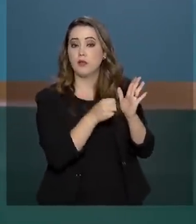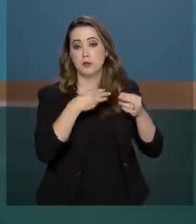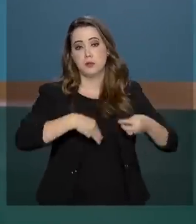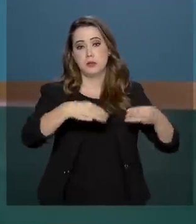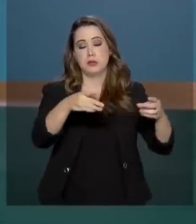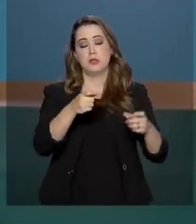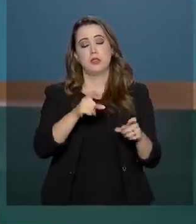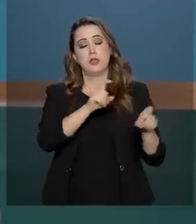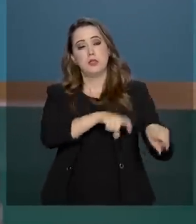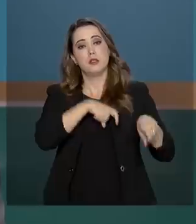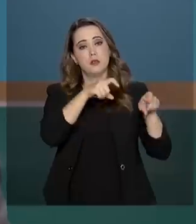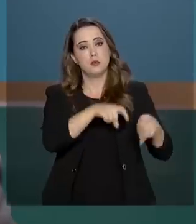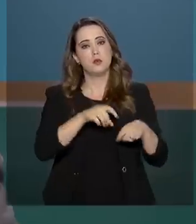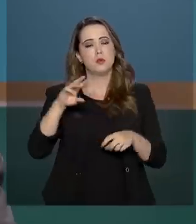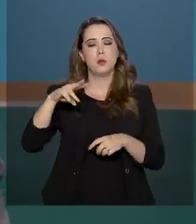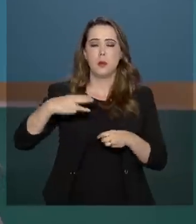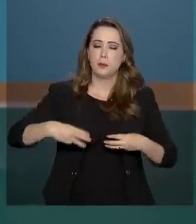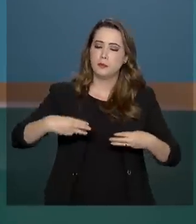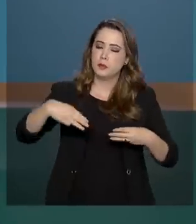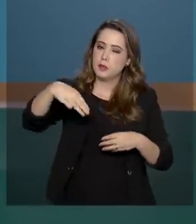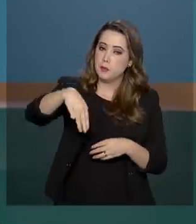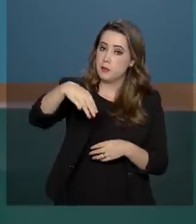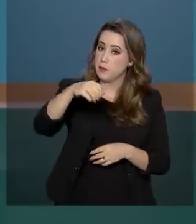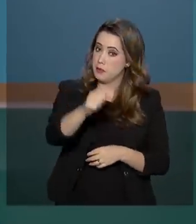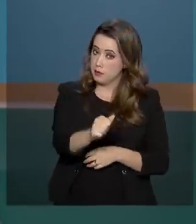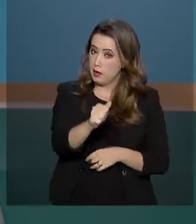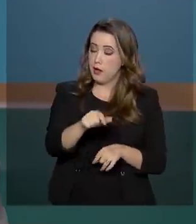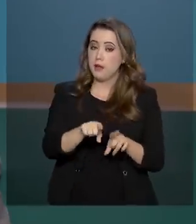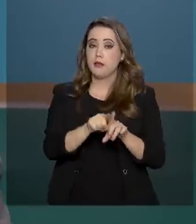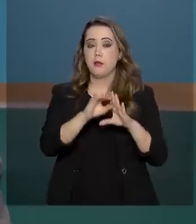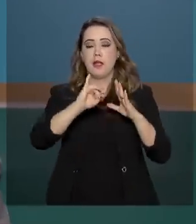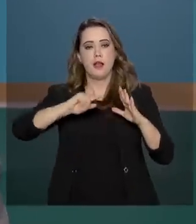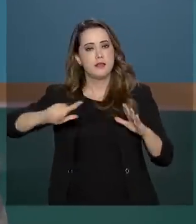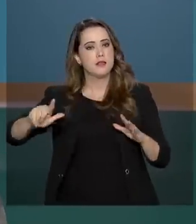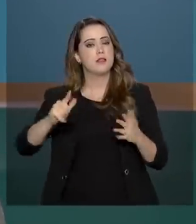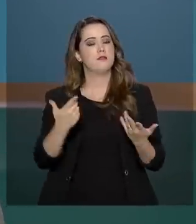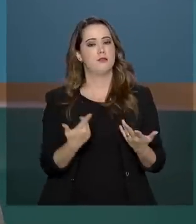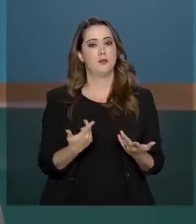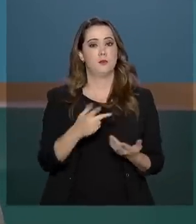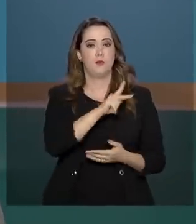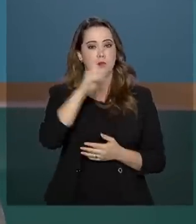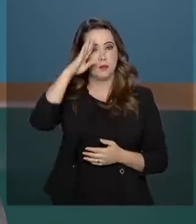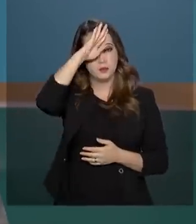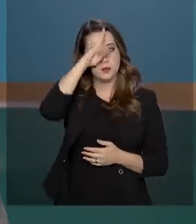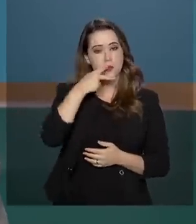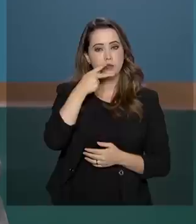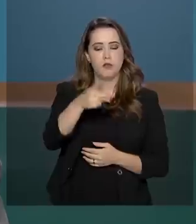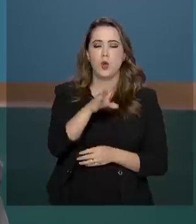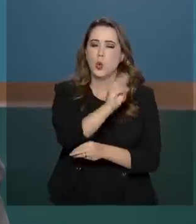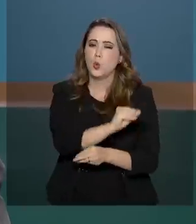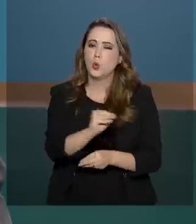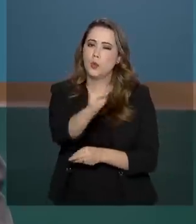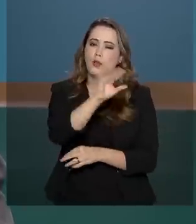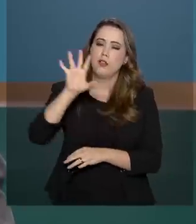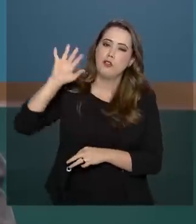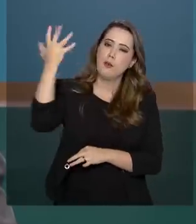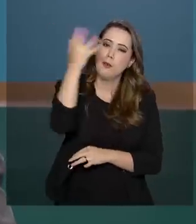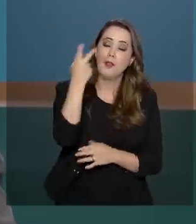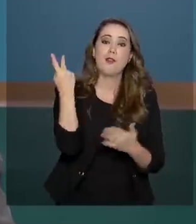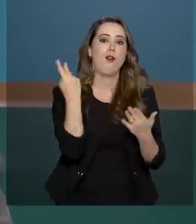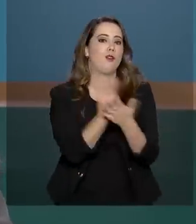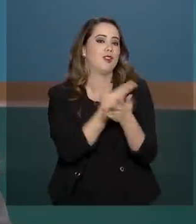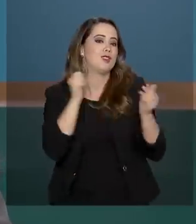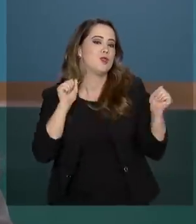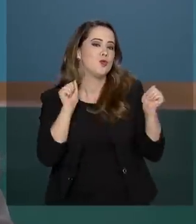Regional, Casa Civil e governos estaduais. O presidente Jair Bolsonaro ressaltou que a preservação ambiental será feita